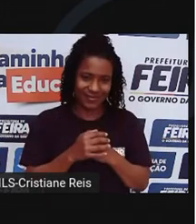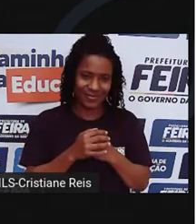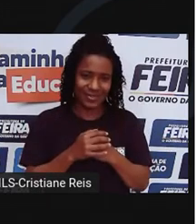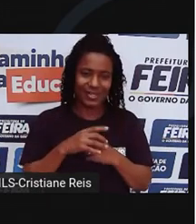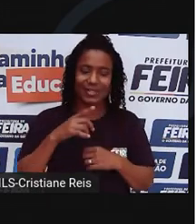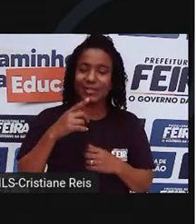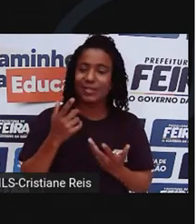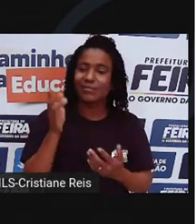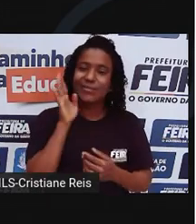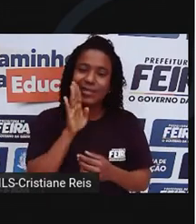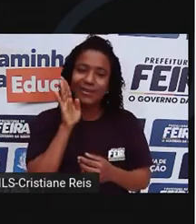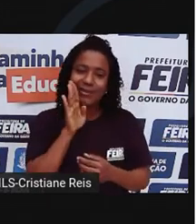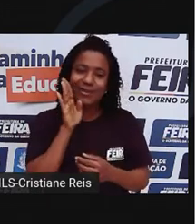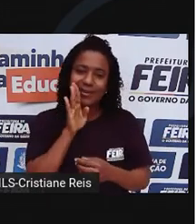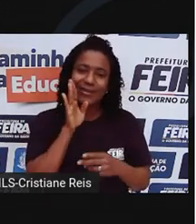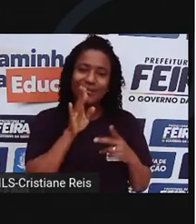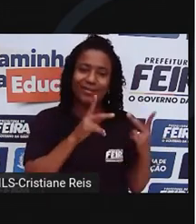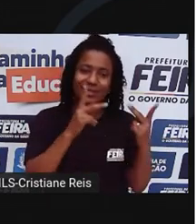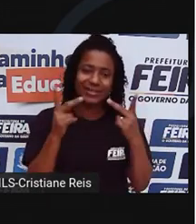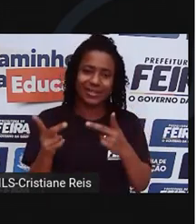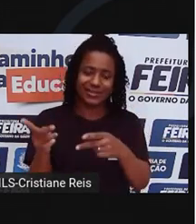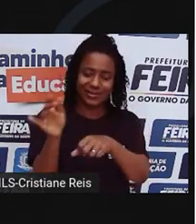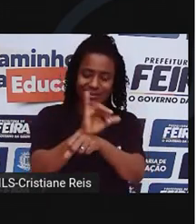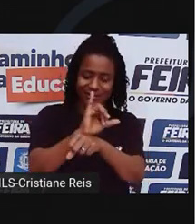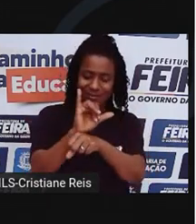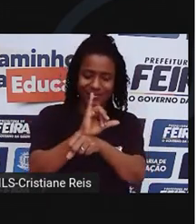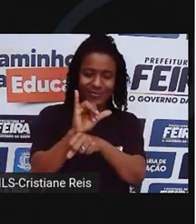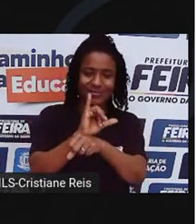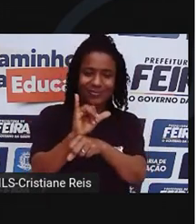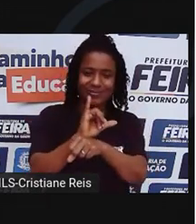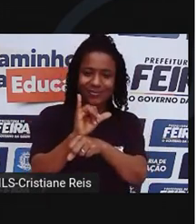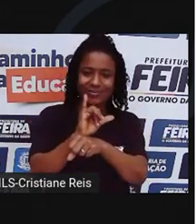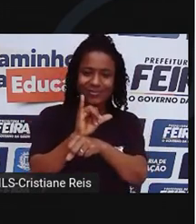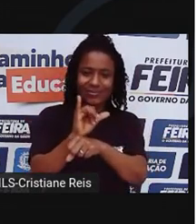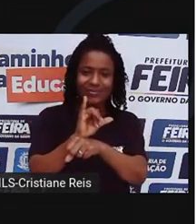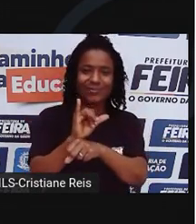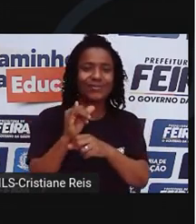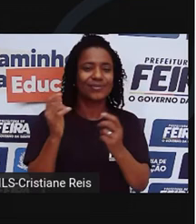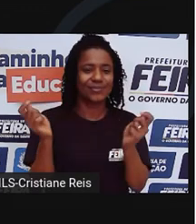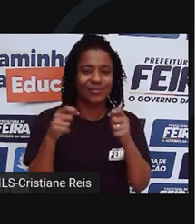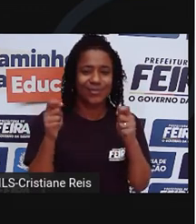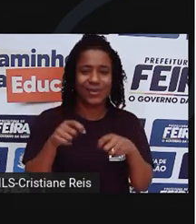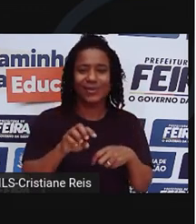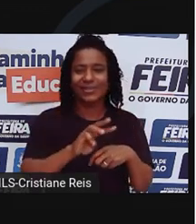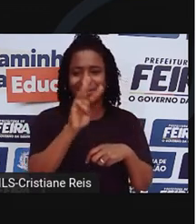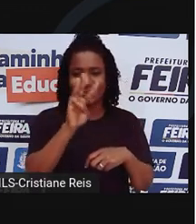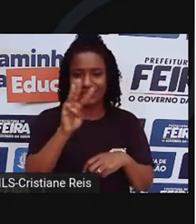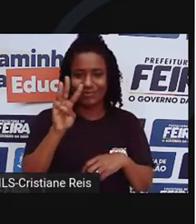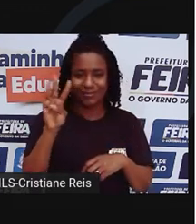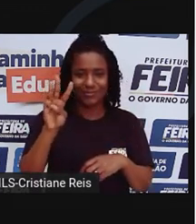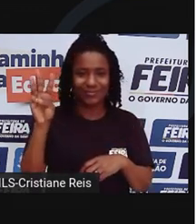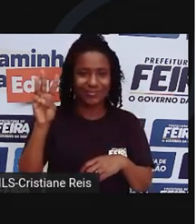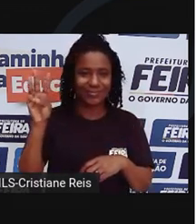instrutivas, visite o nosso canal no YouTube e o nosso site www